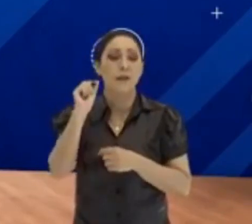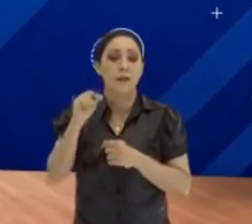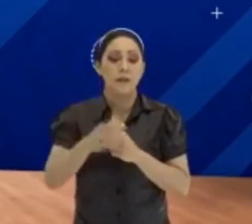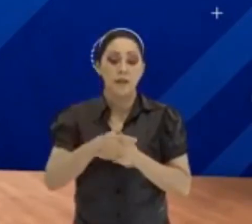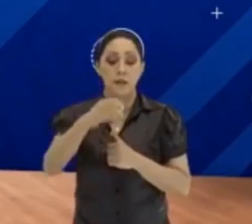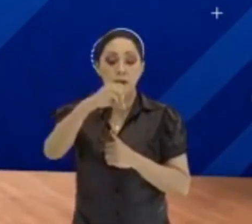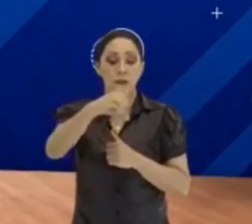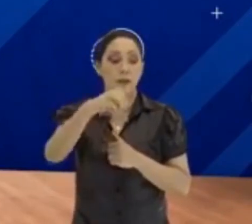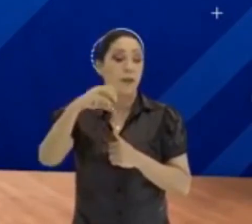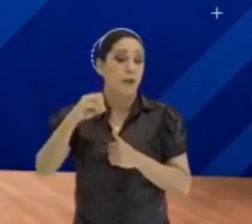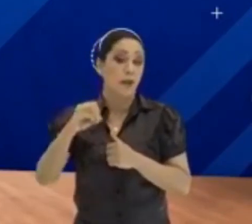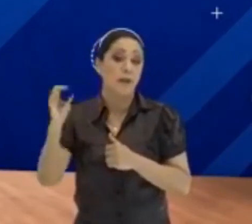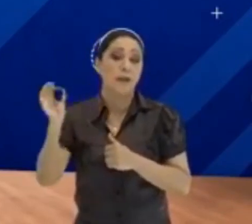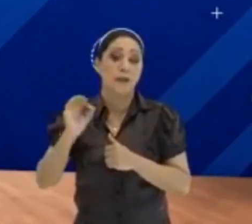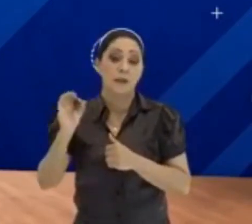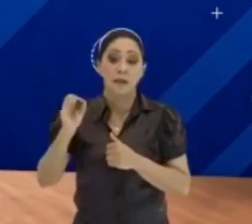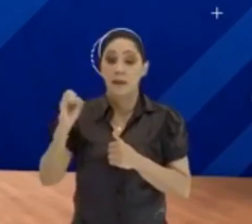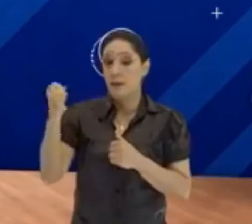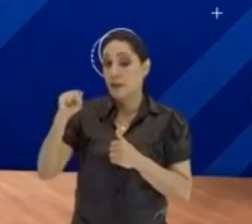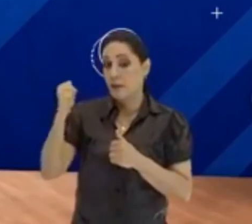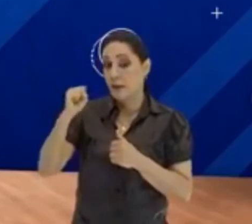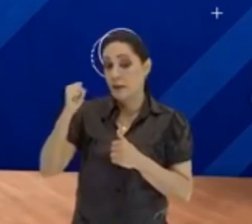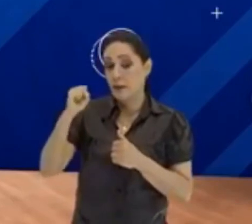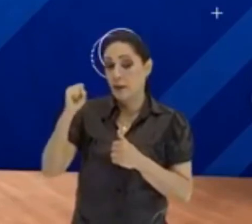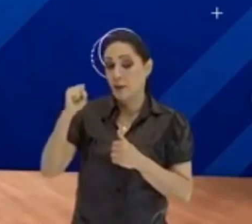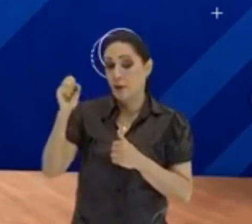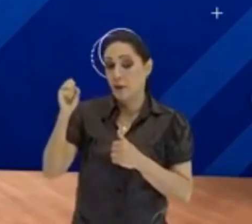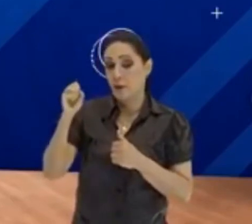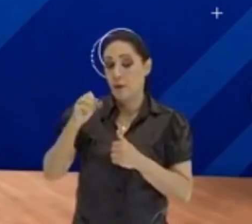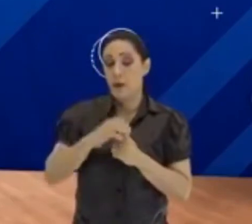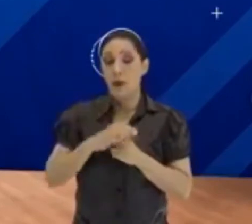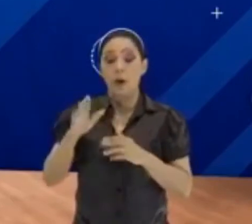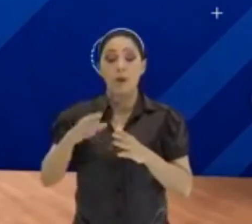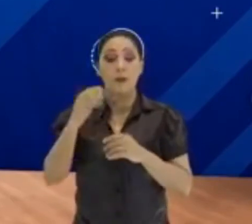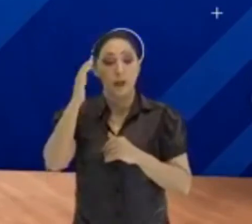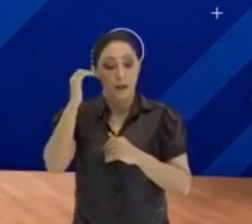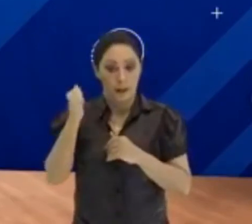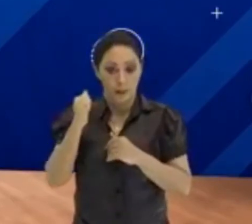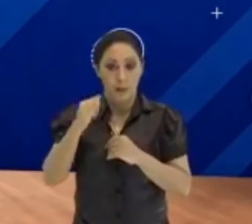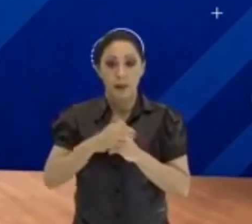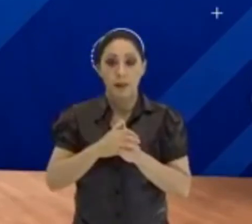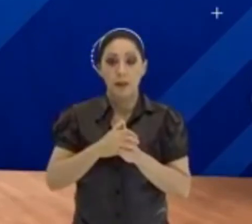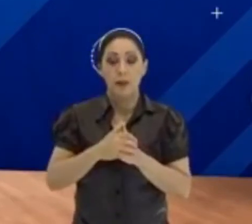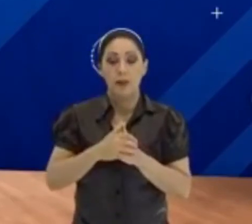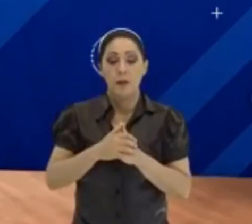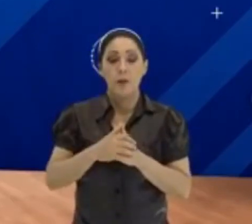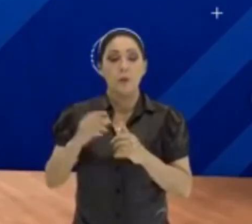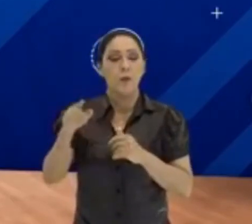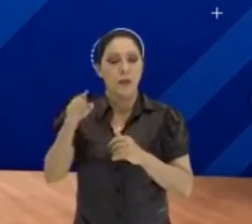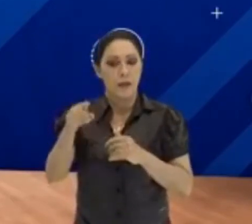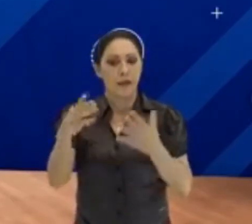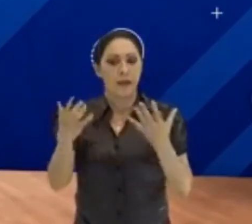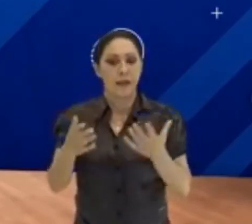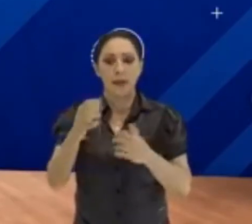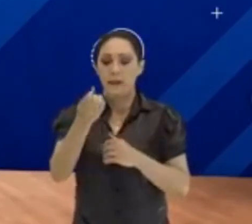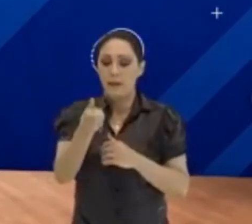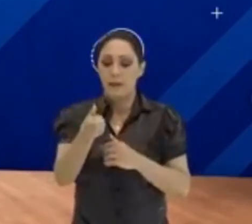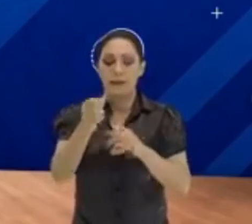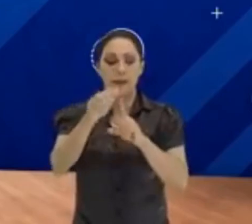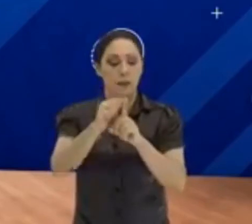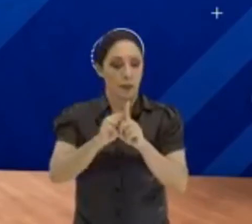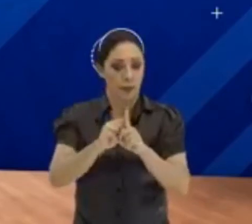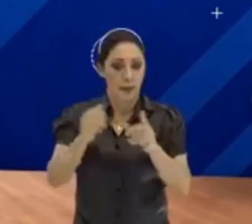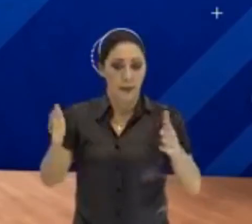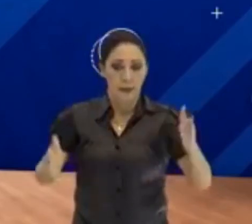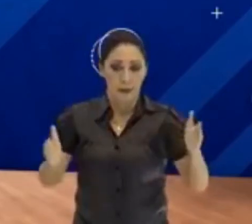900. Ou você já sabia que seria 1% ao mês? Como ele quer em 6 meses? Quanto é 1% de